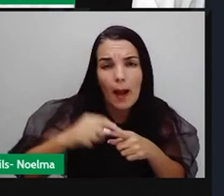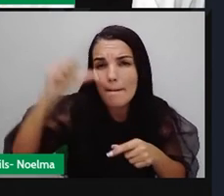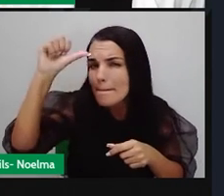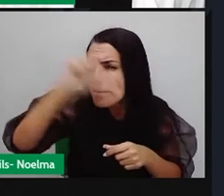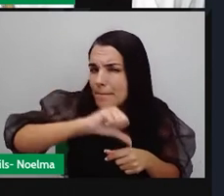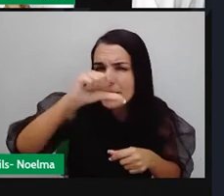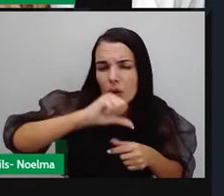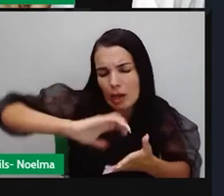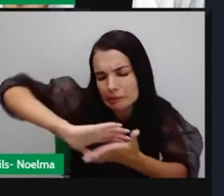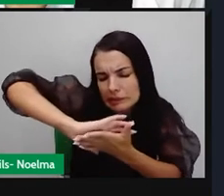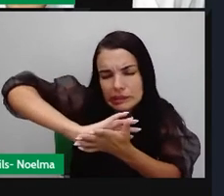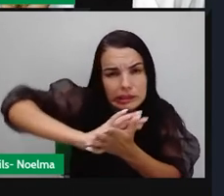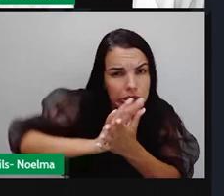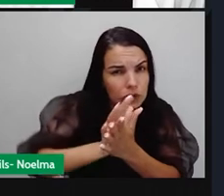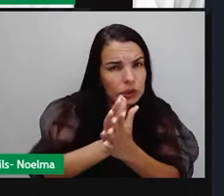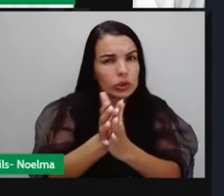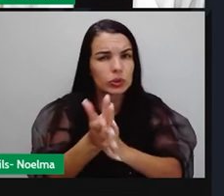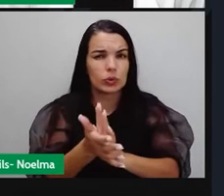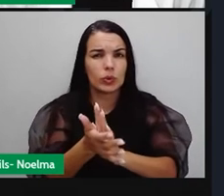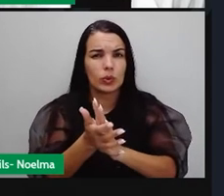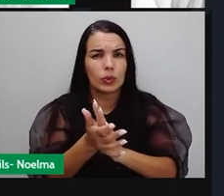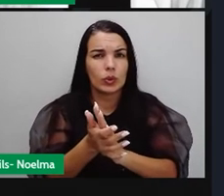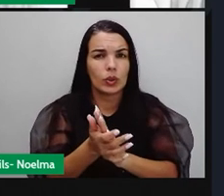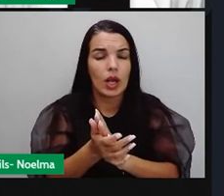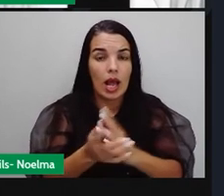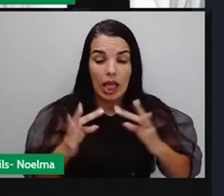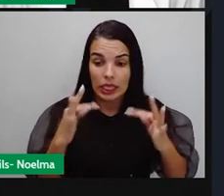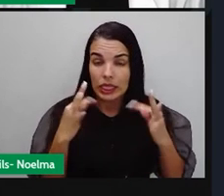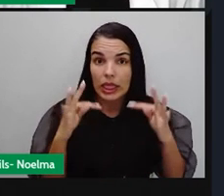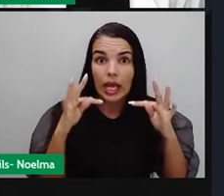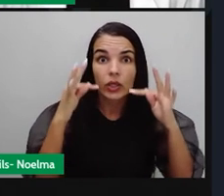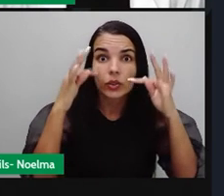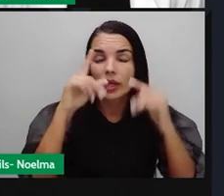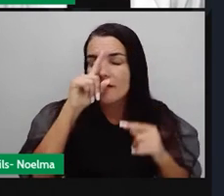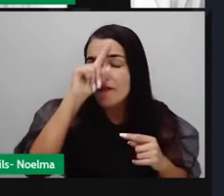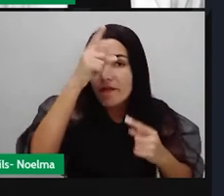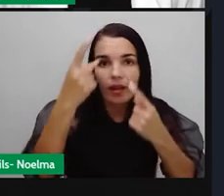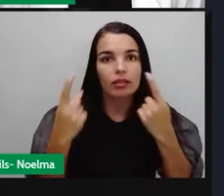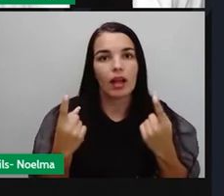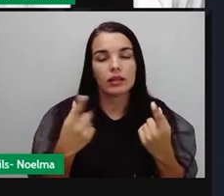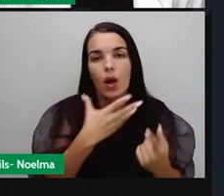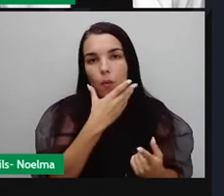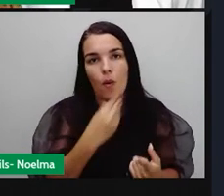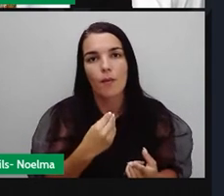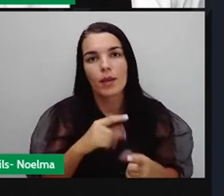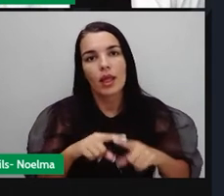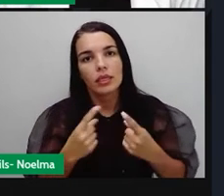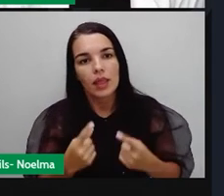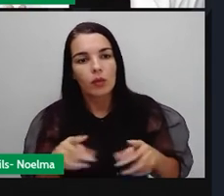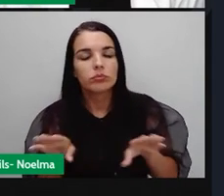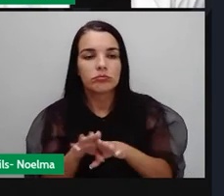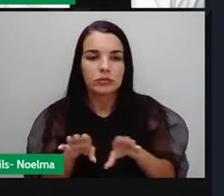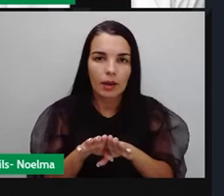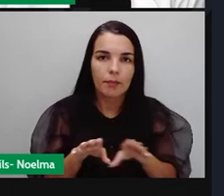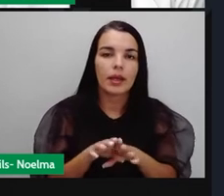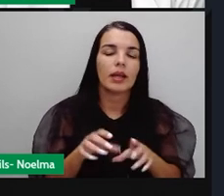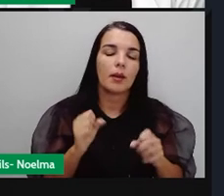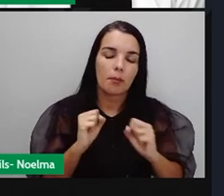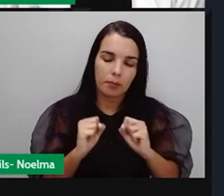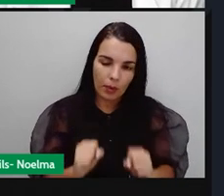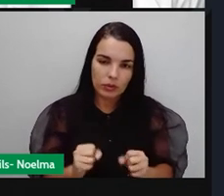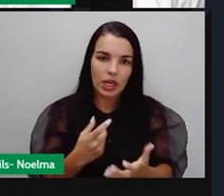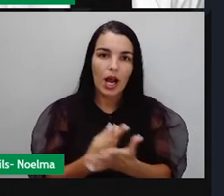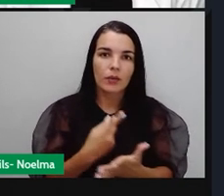mais destruidora, mais feia tecnologia inventada pelo homem, por outro lado, ela também funciona como